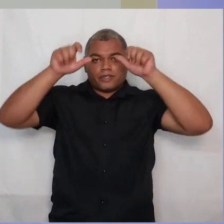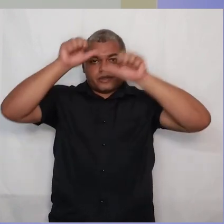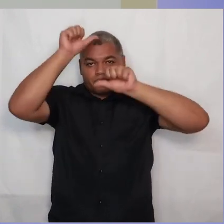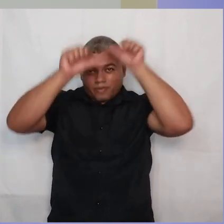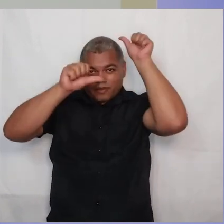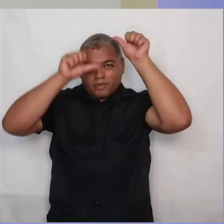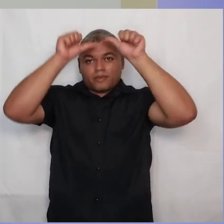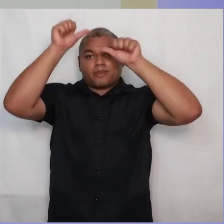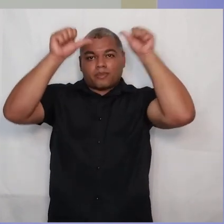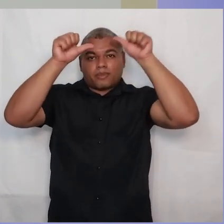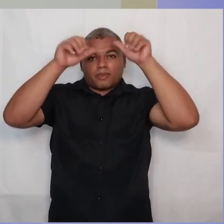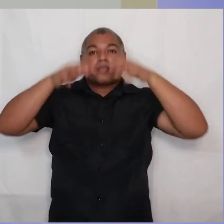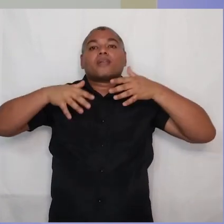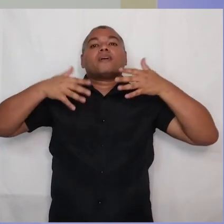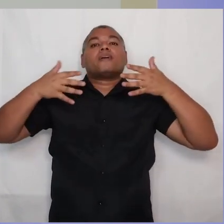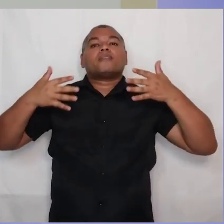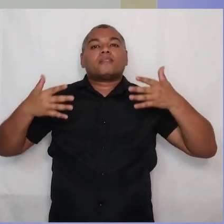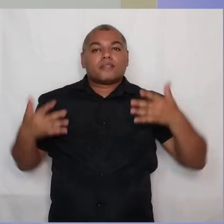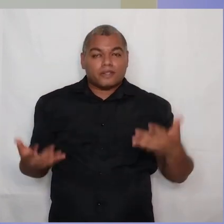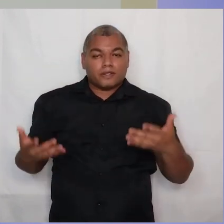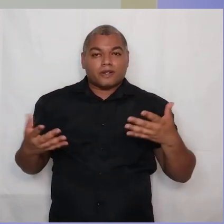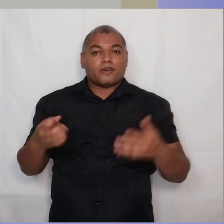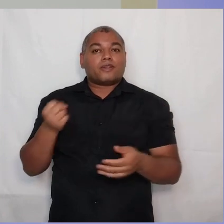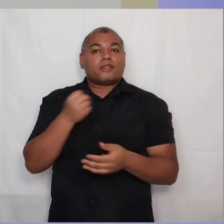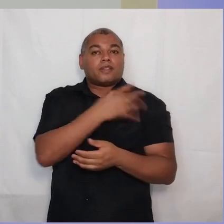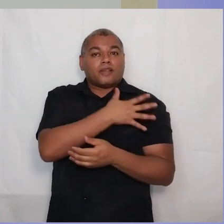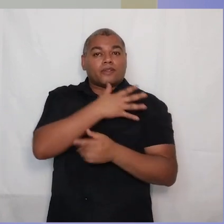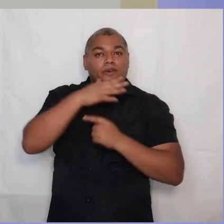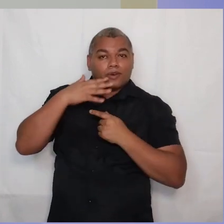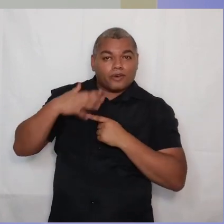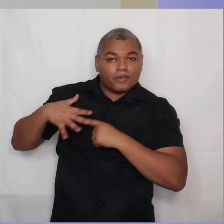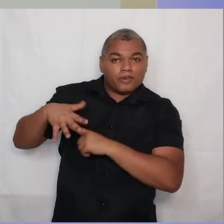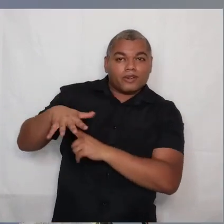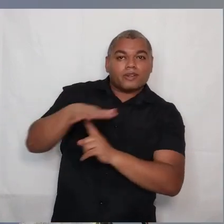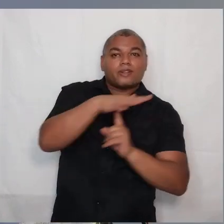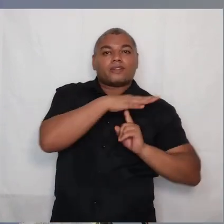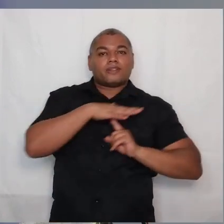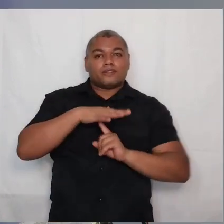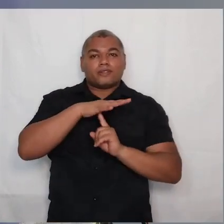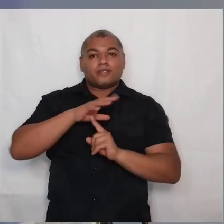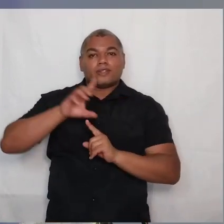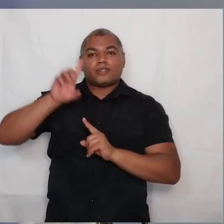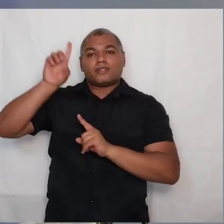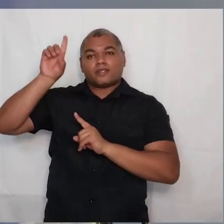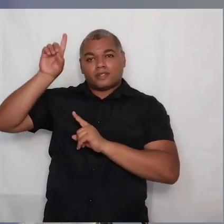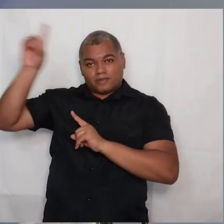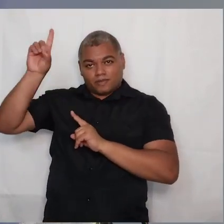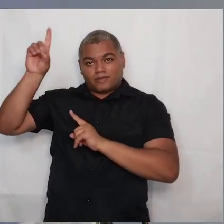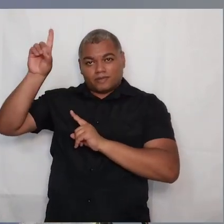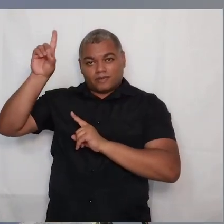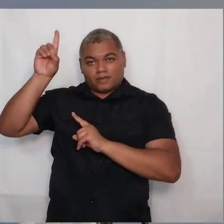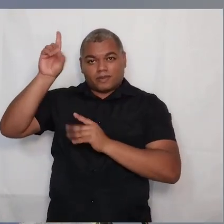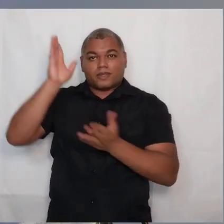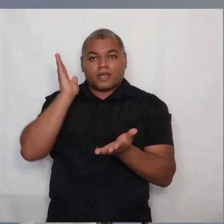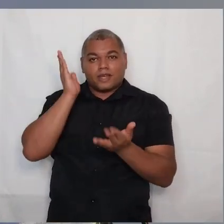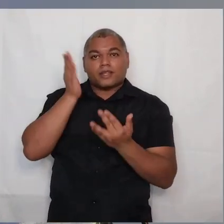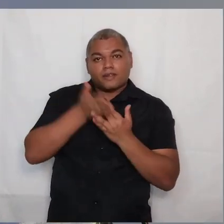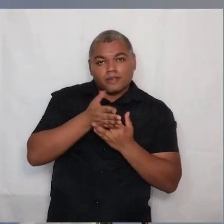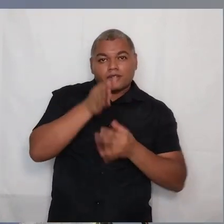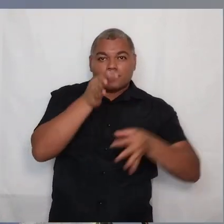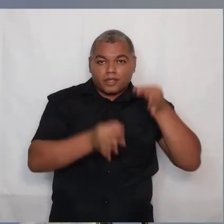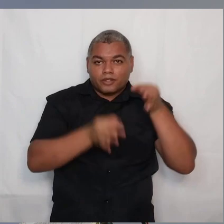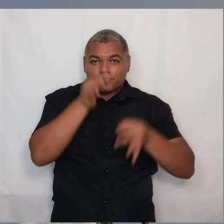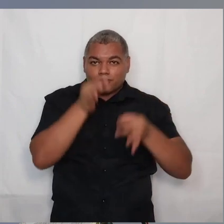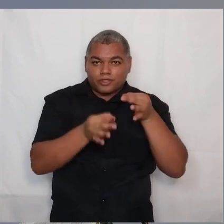e a se revestir da nova natureza, criada segundo Deus, em justiça e retidão